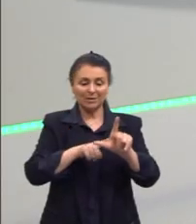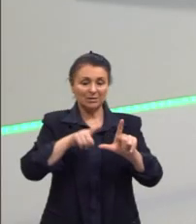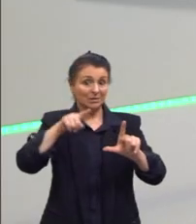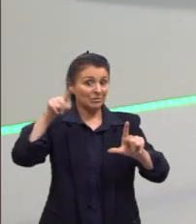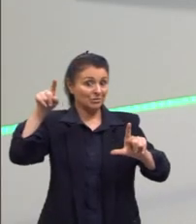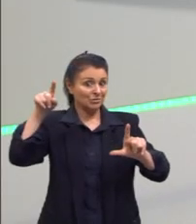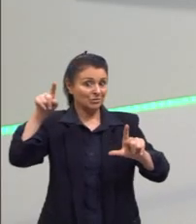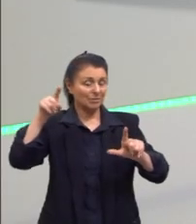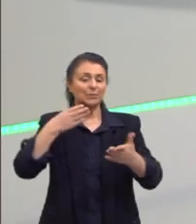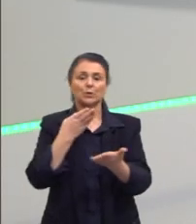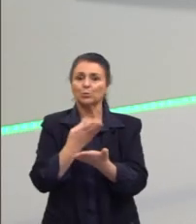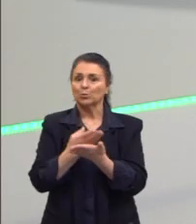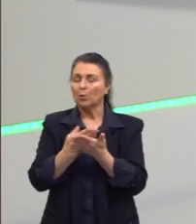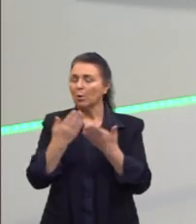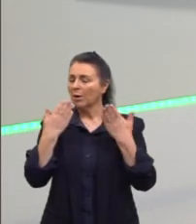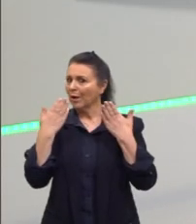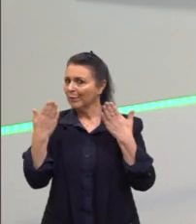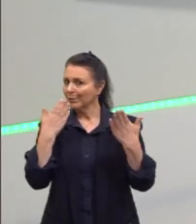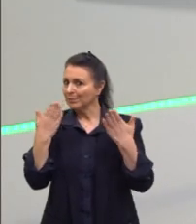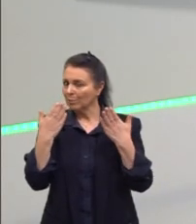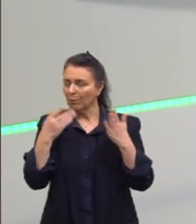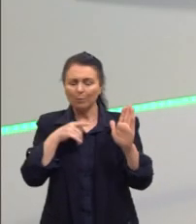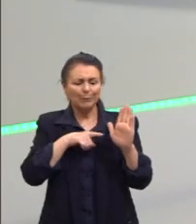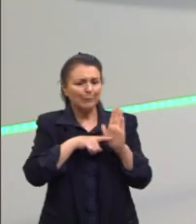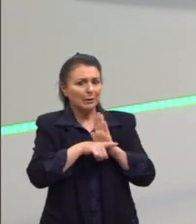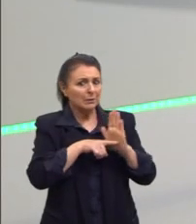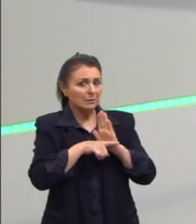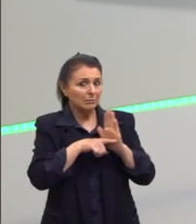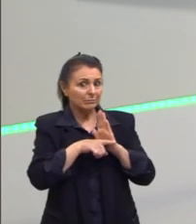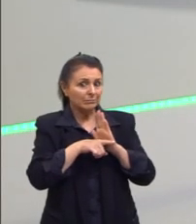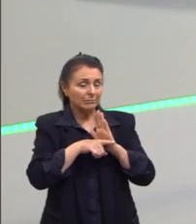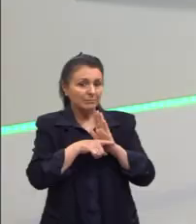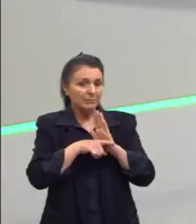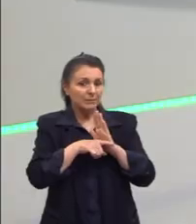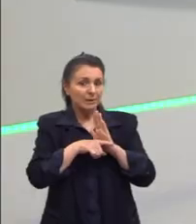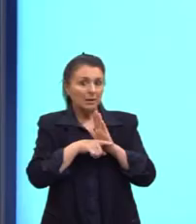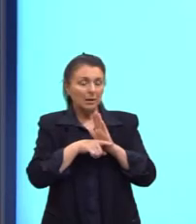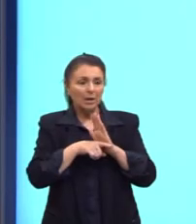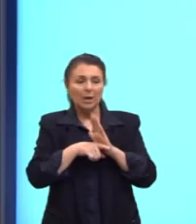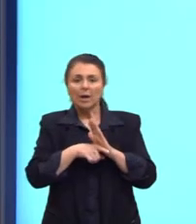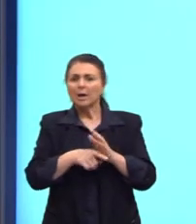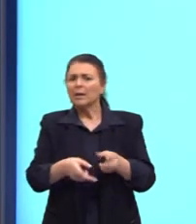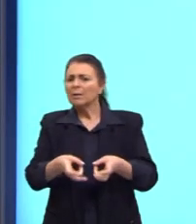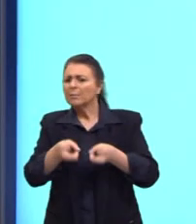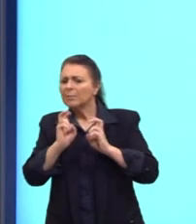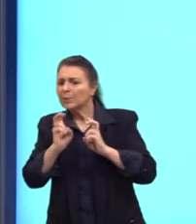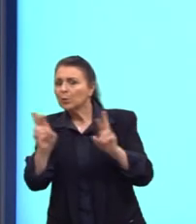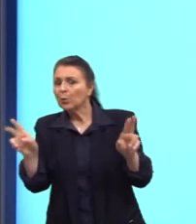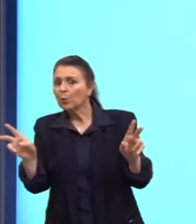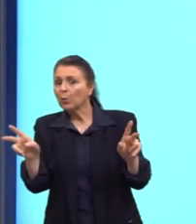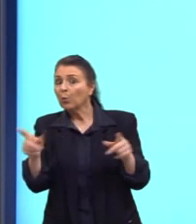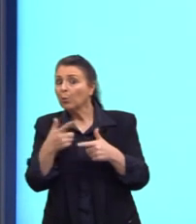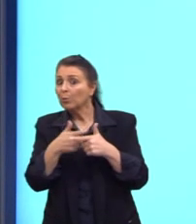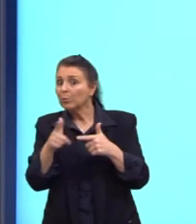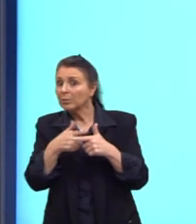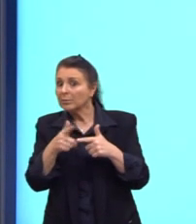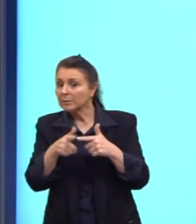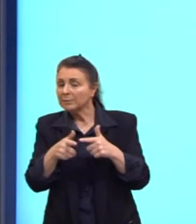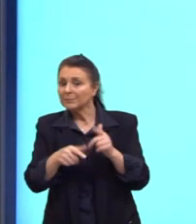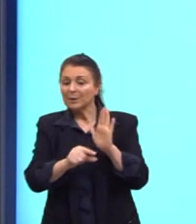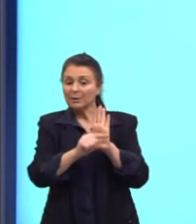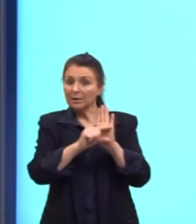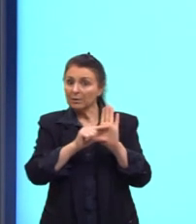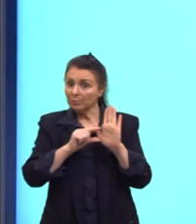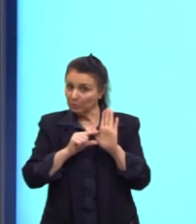estudou, analisou, foi lá e pesquisou em relação a essa problemática. E, então, a autora pegou essa